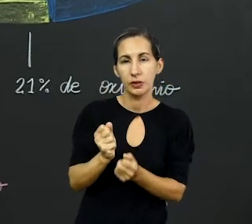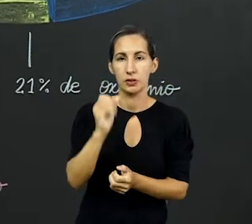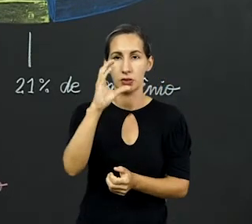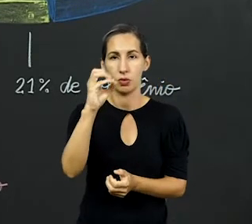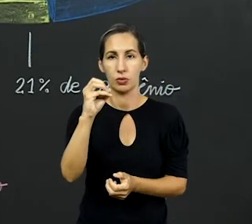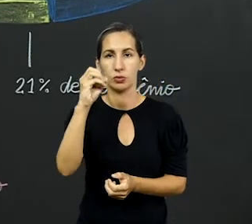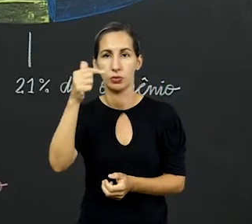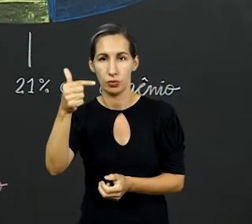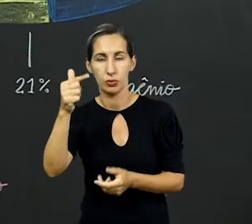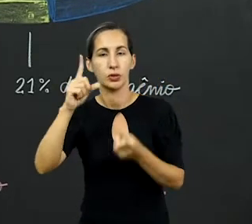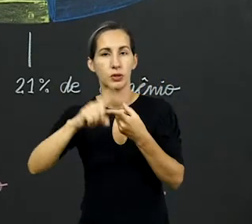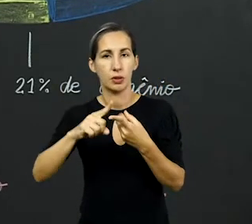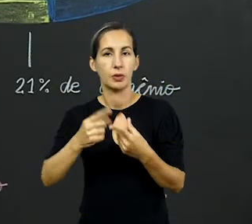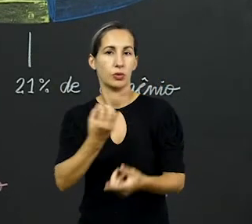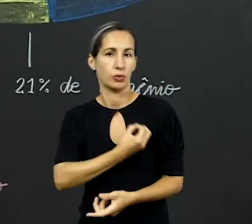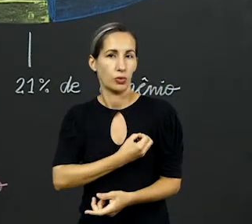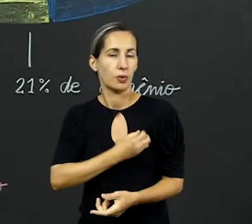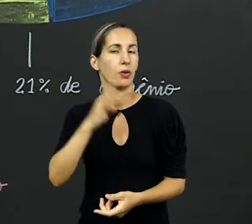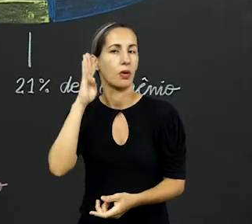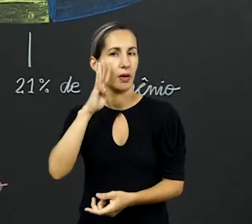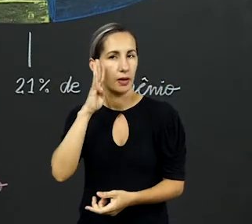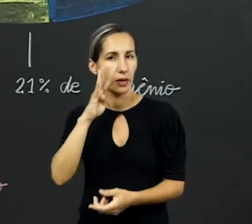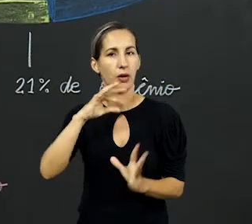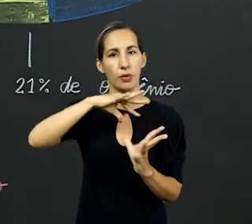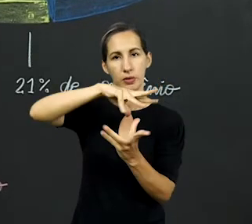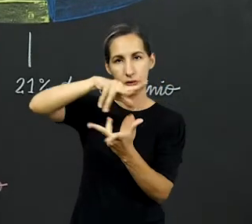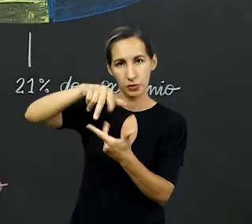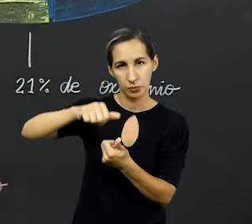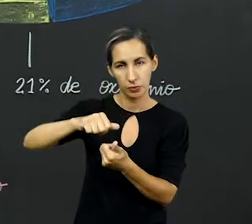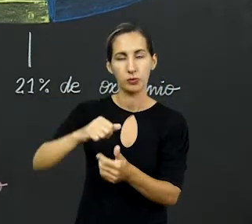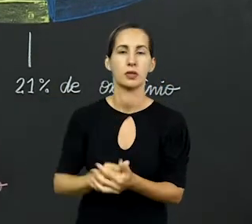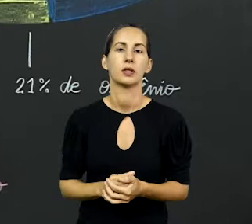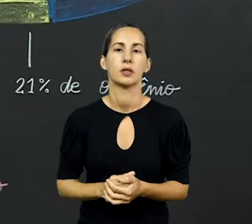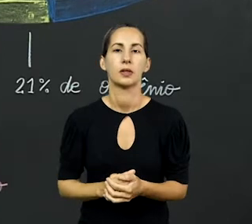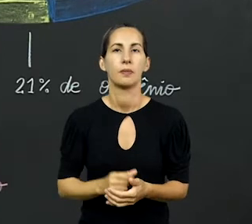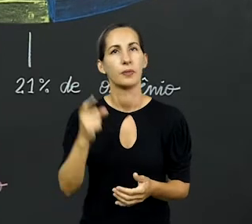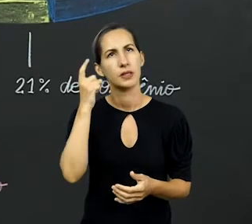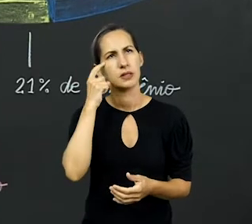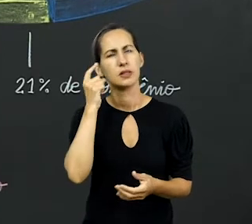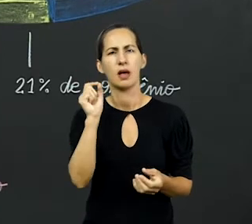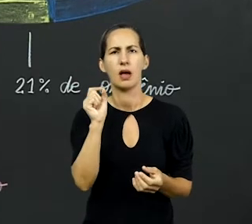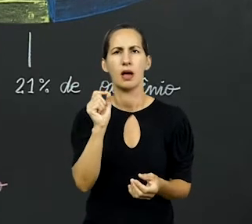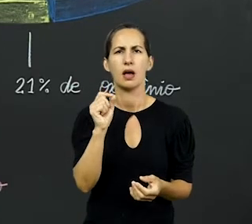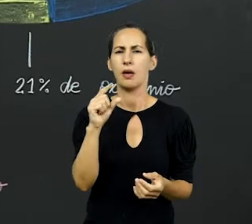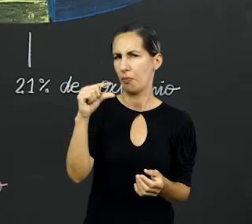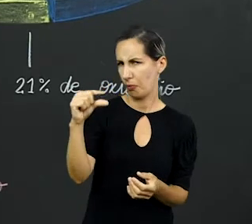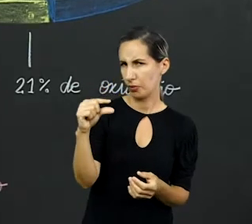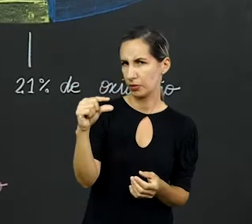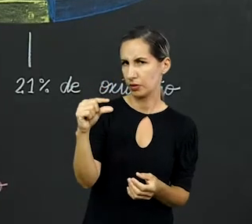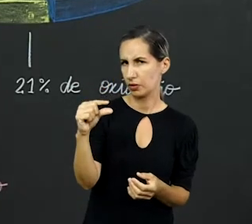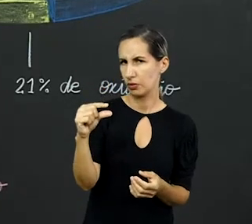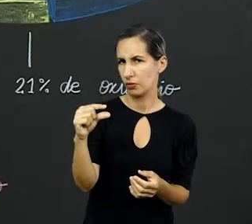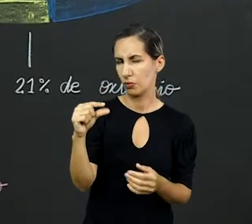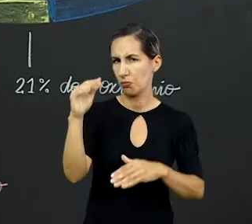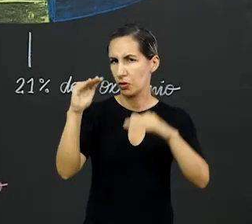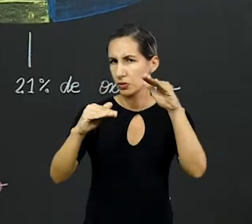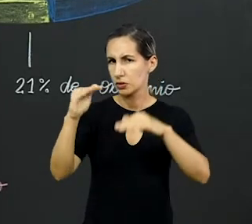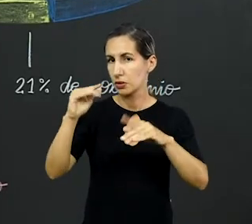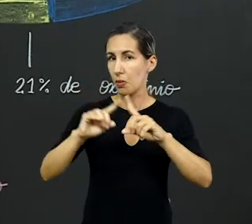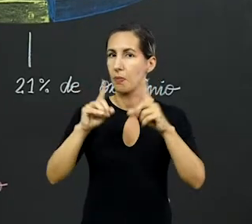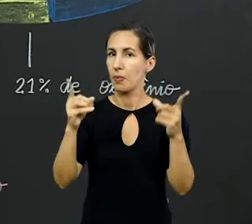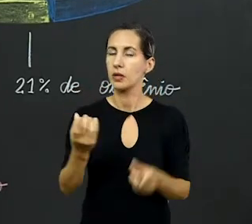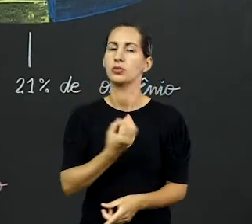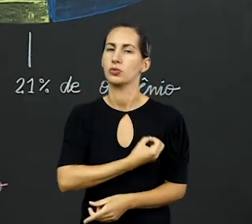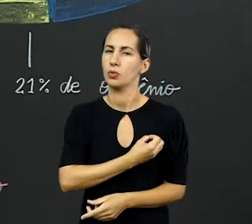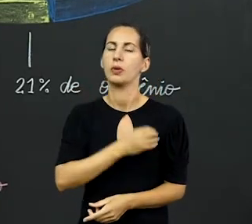CO2, ele também aí na quantidade legal que ele está na nossa atmosfera, apesar de você pensar assim, gente, mas é muito pouquinho na proporção. Mas tem uma